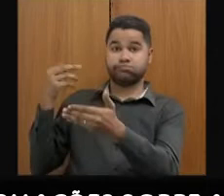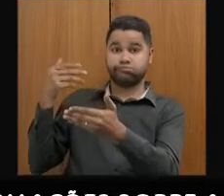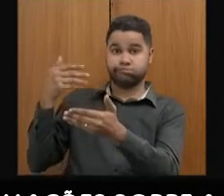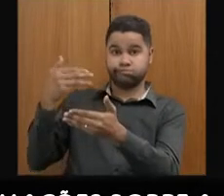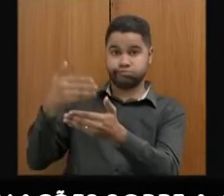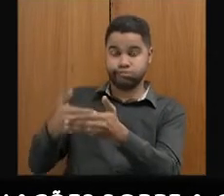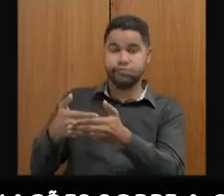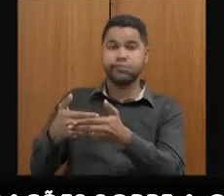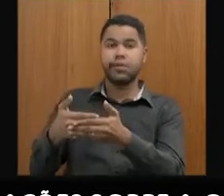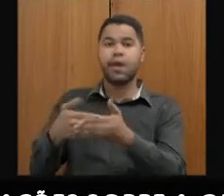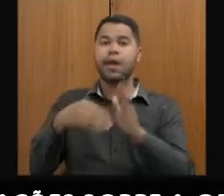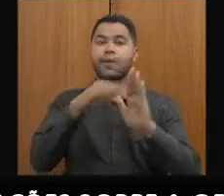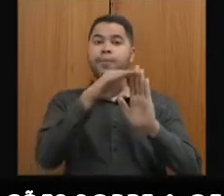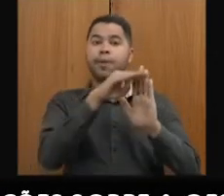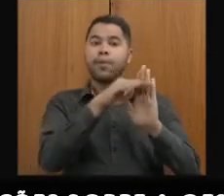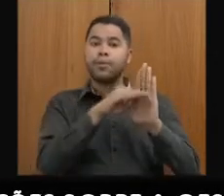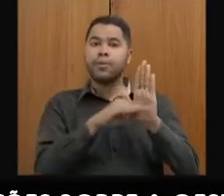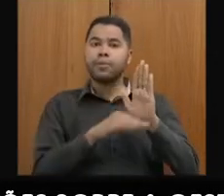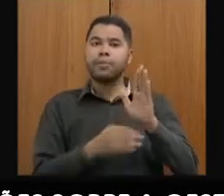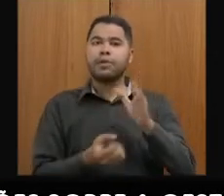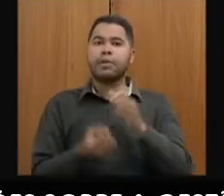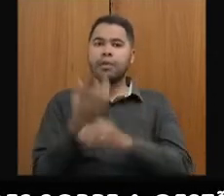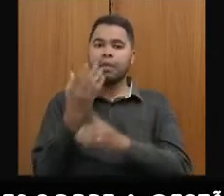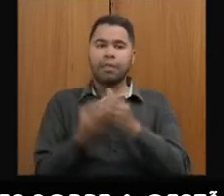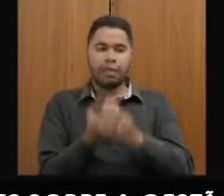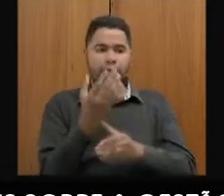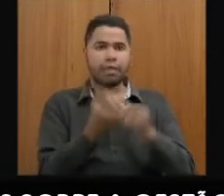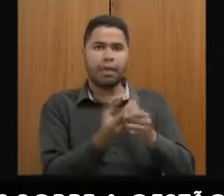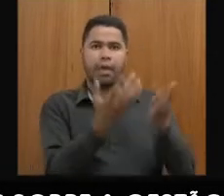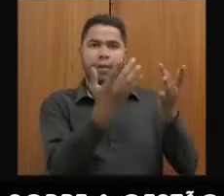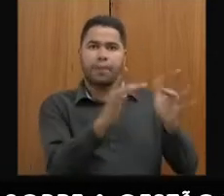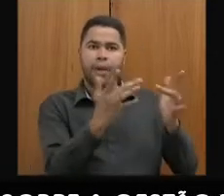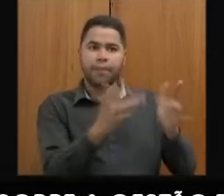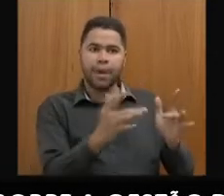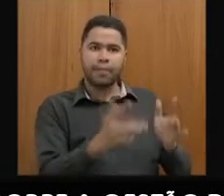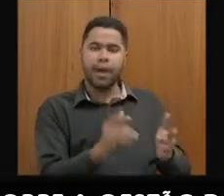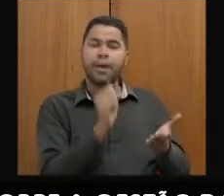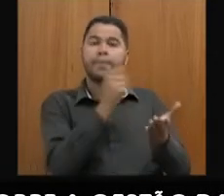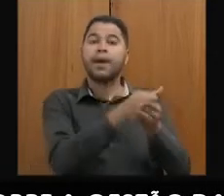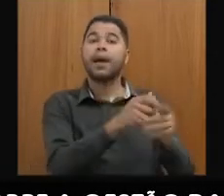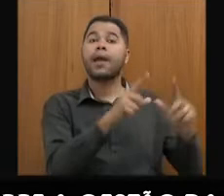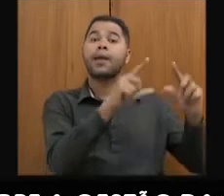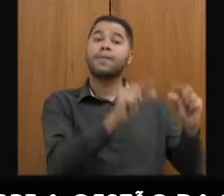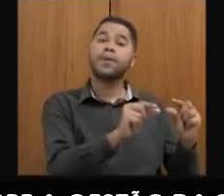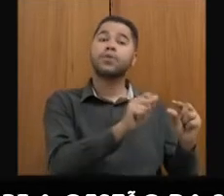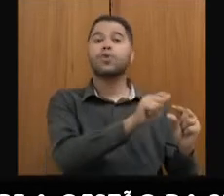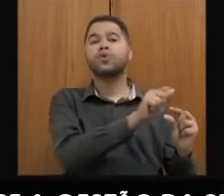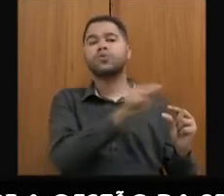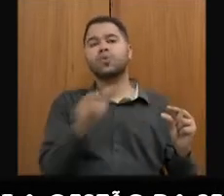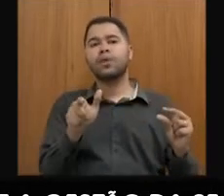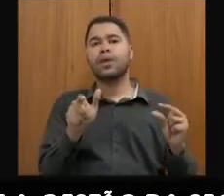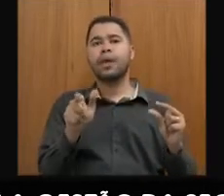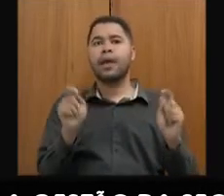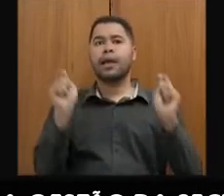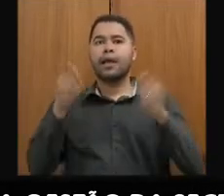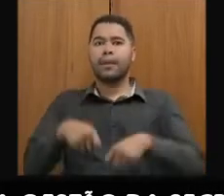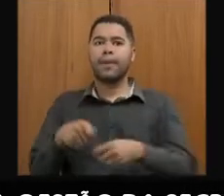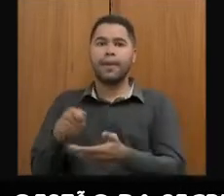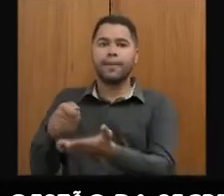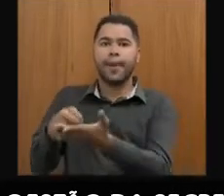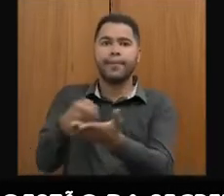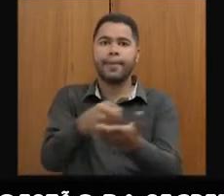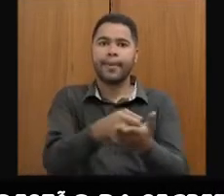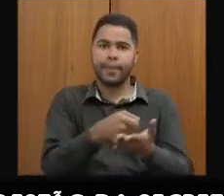o comportamento de geração de restos a pagar é menor do que a sua capacidade de pagos